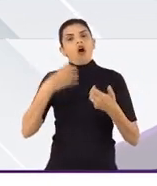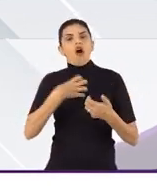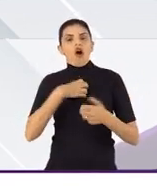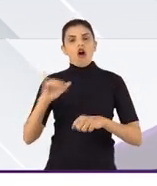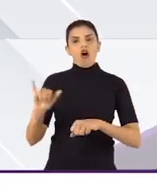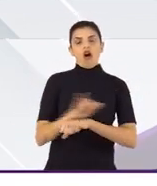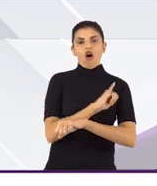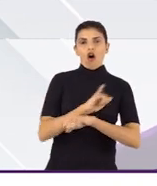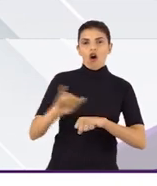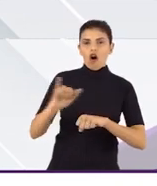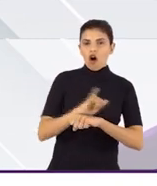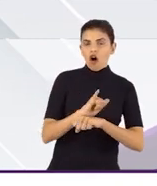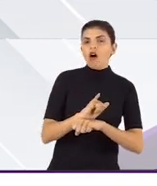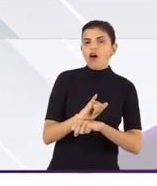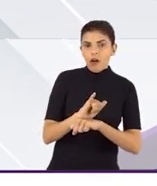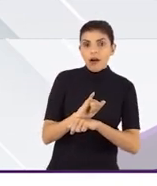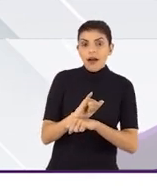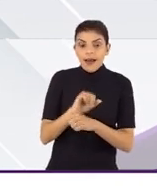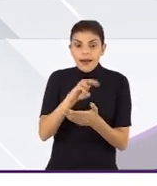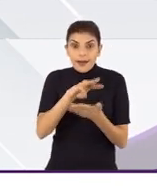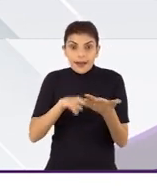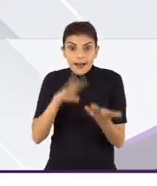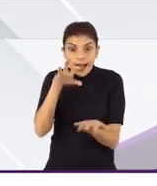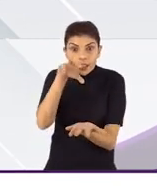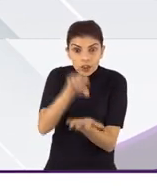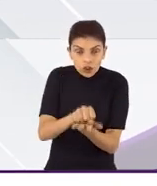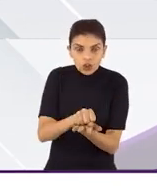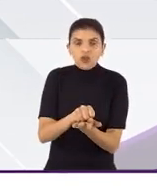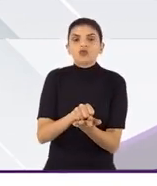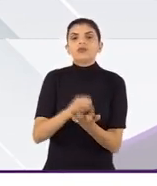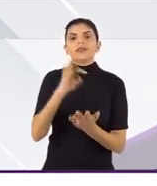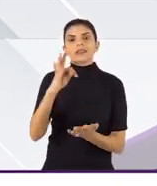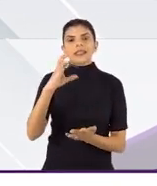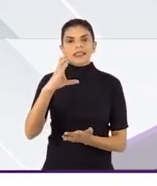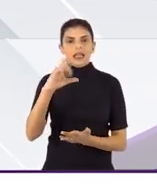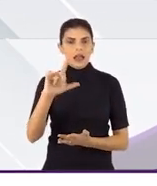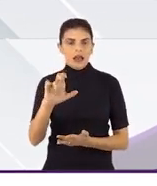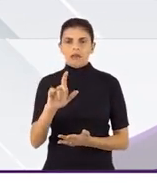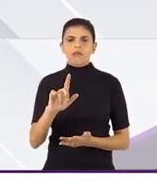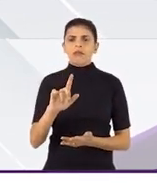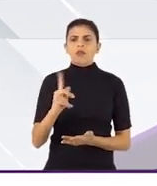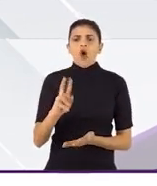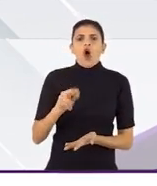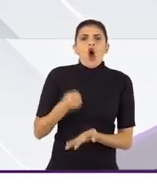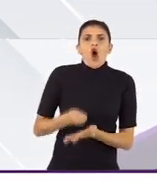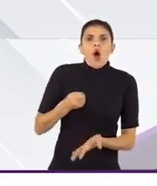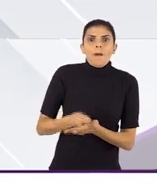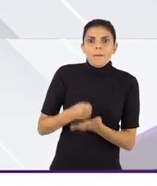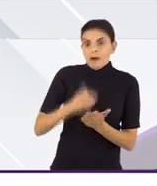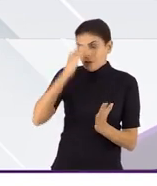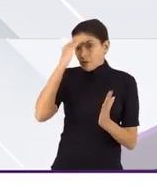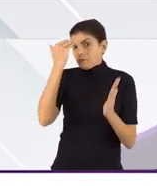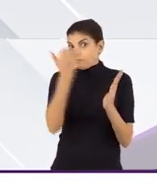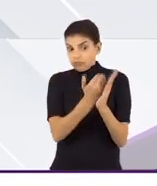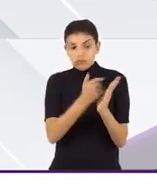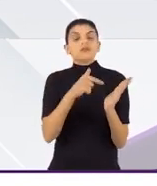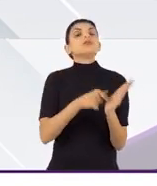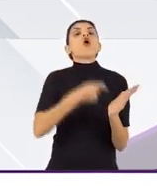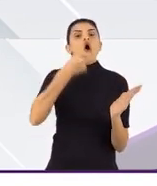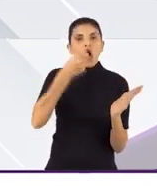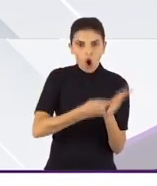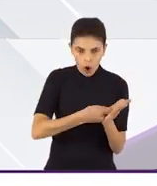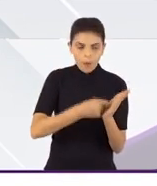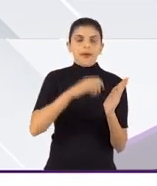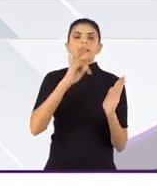forma de fazer o registro de consentimento. Não tira a obrigatoriedade do